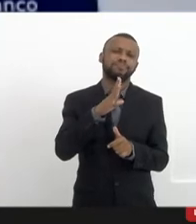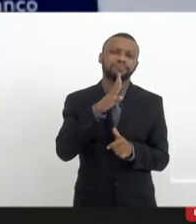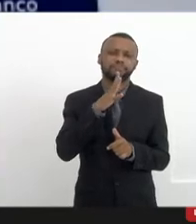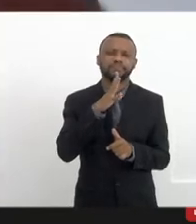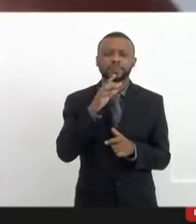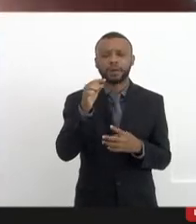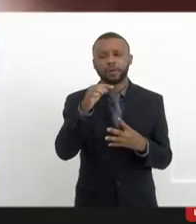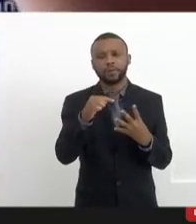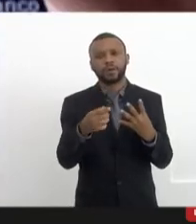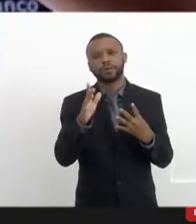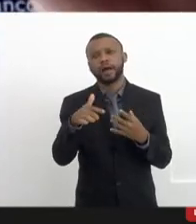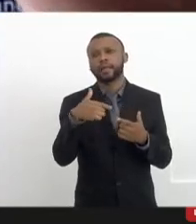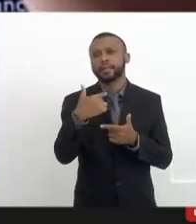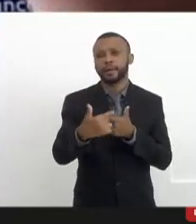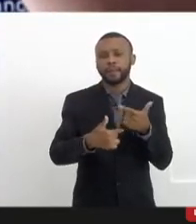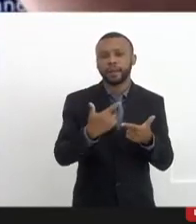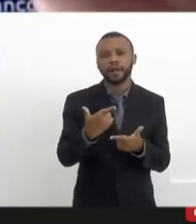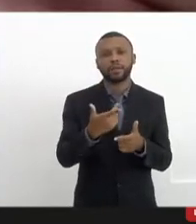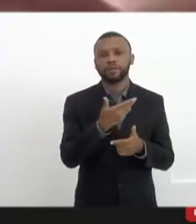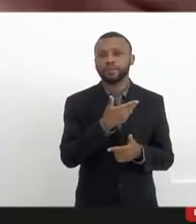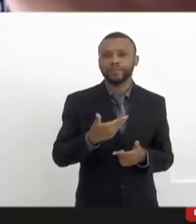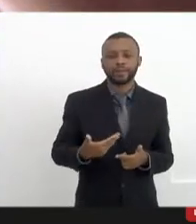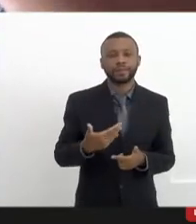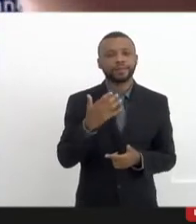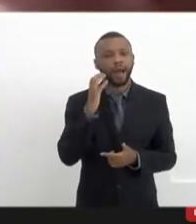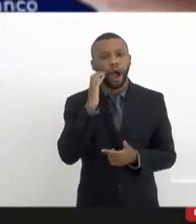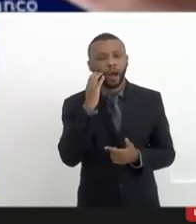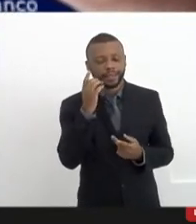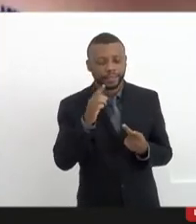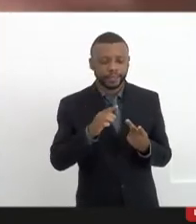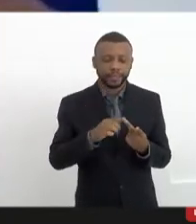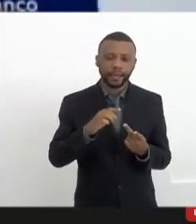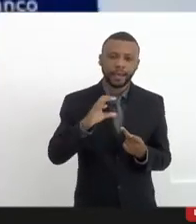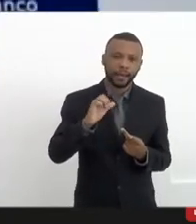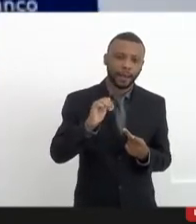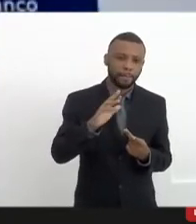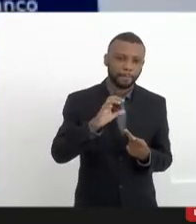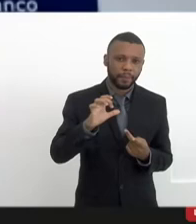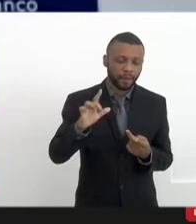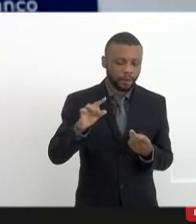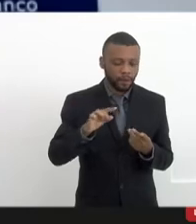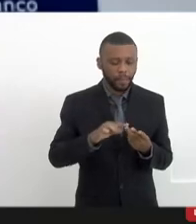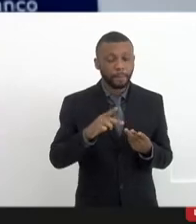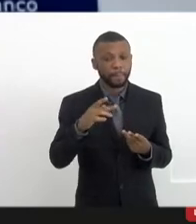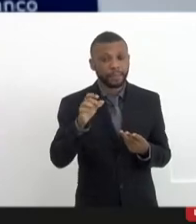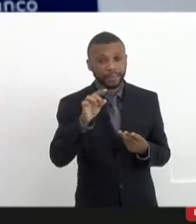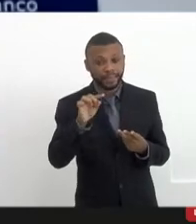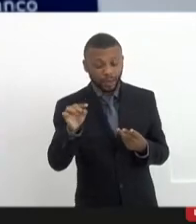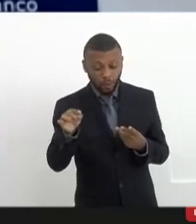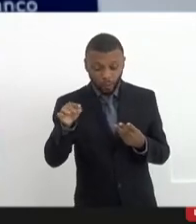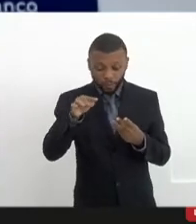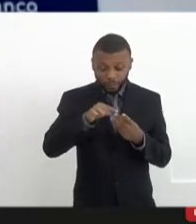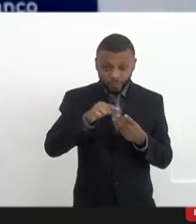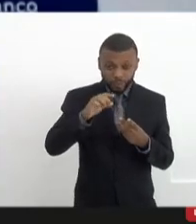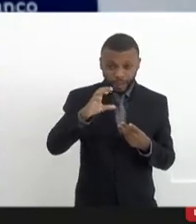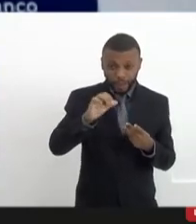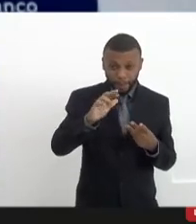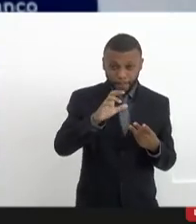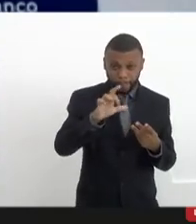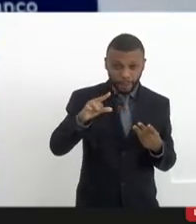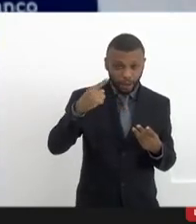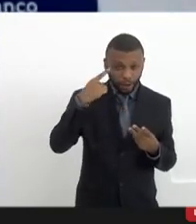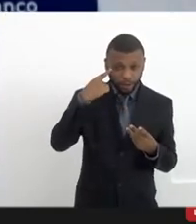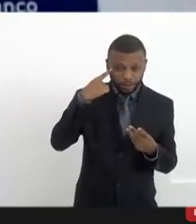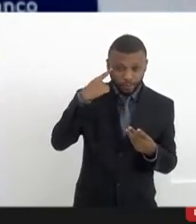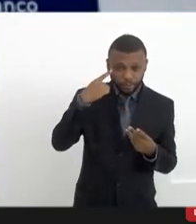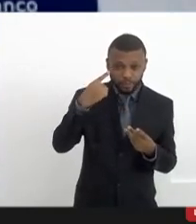Atuaram os governos da Rosinha, Cabral, Pesão. Só no governo do Cabral, foram gastos por mais